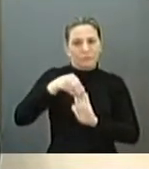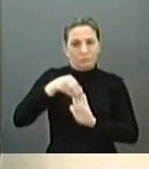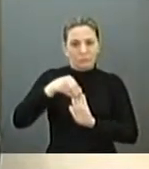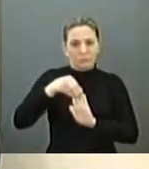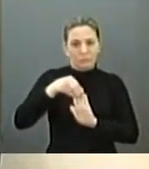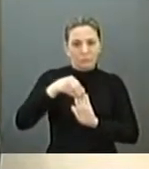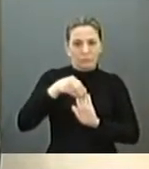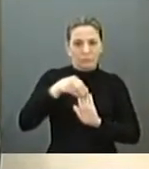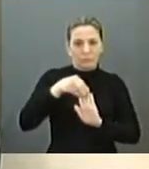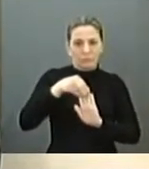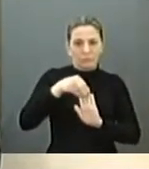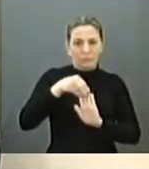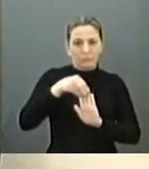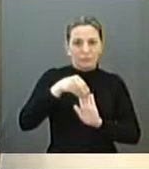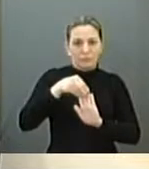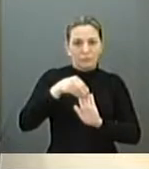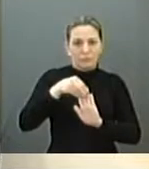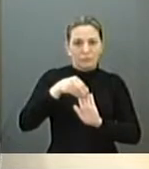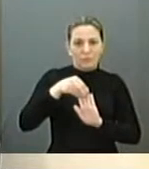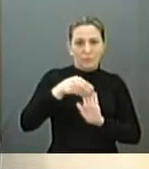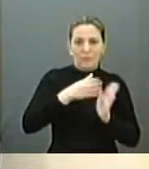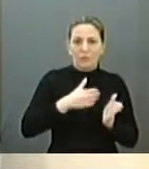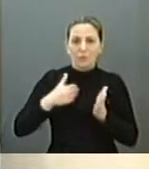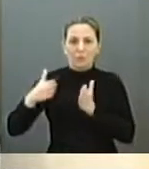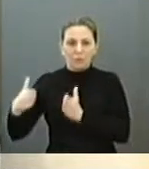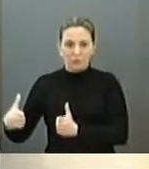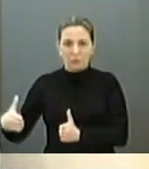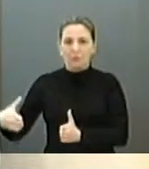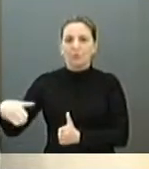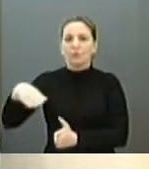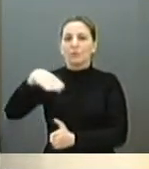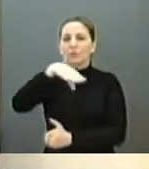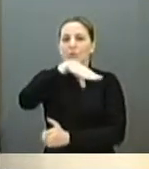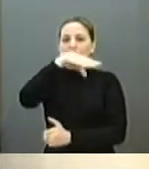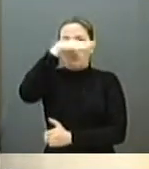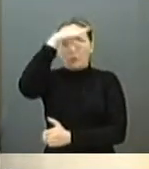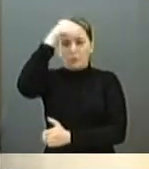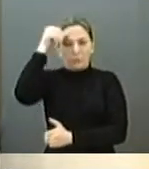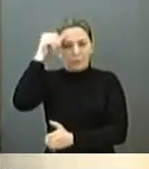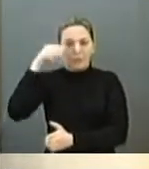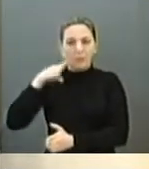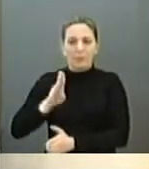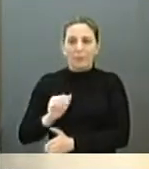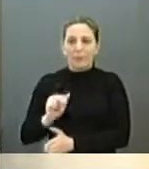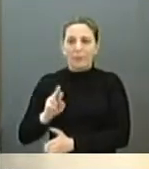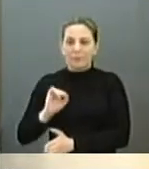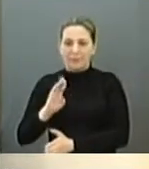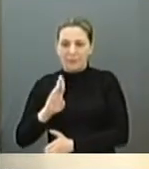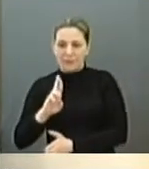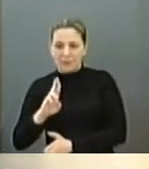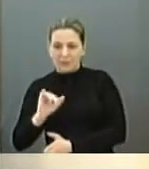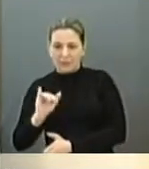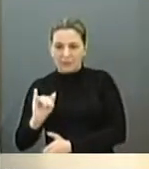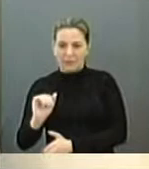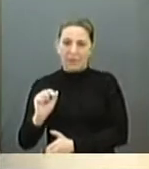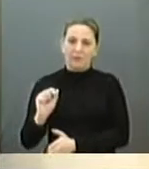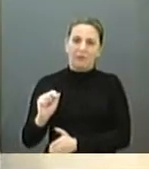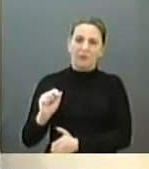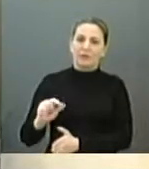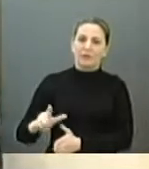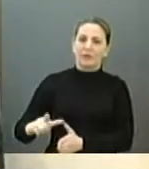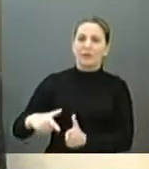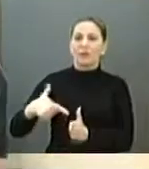mandato do prefeito Barbieri. Ele mostrou um quadro aqui, desde